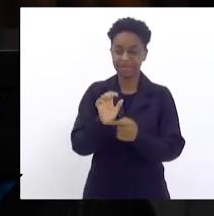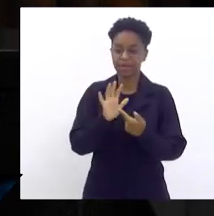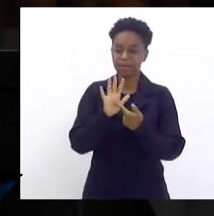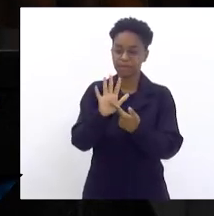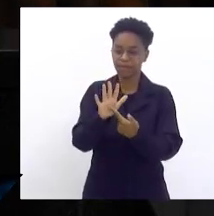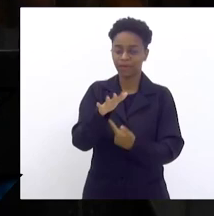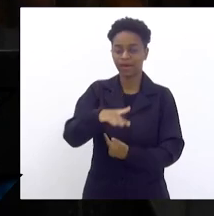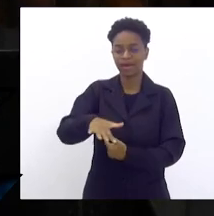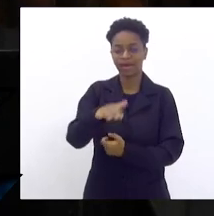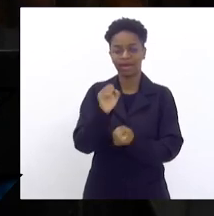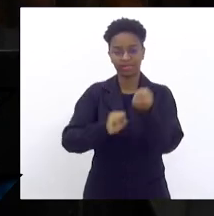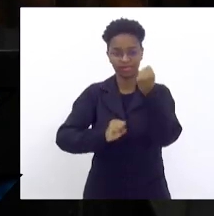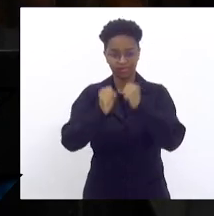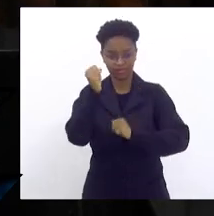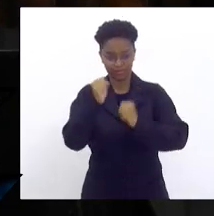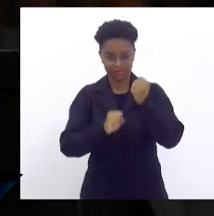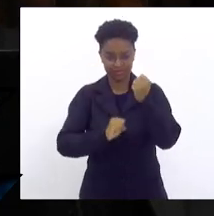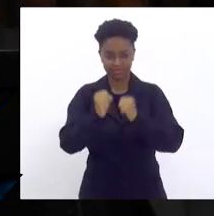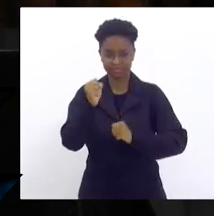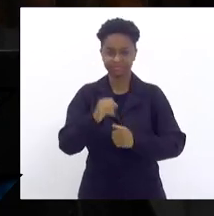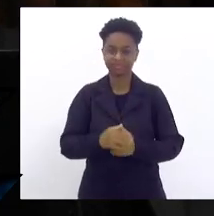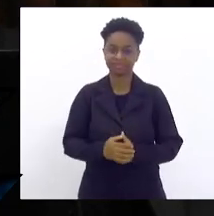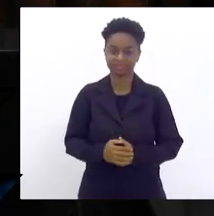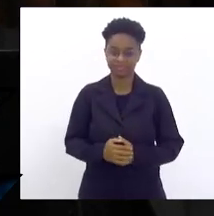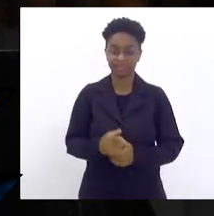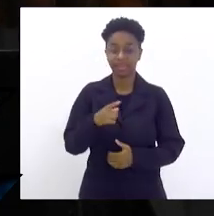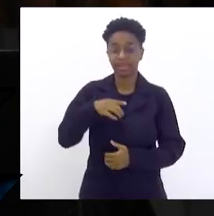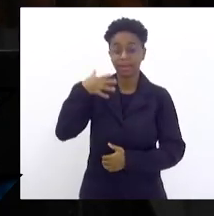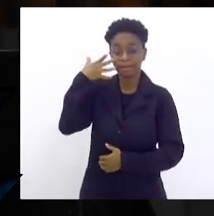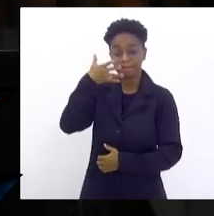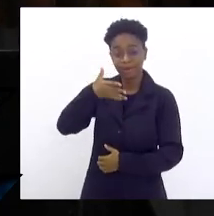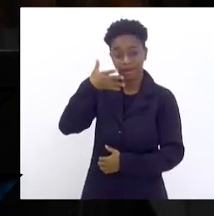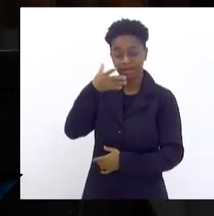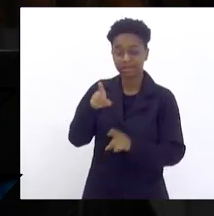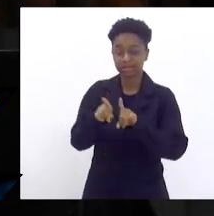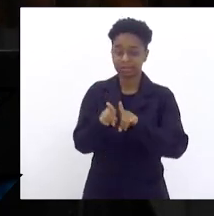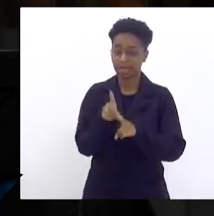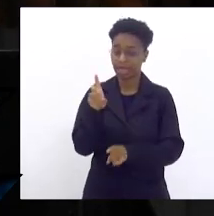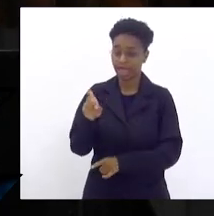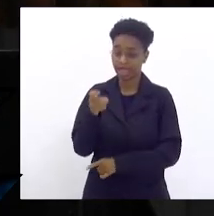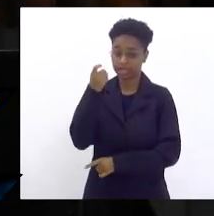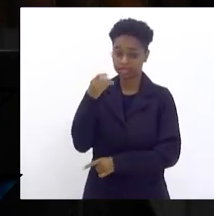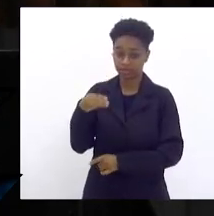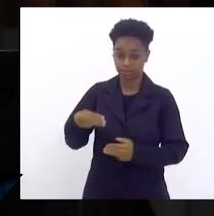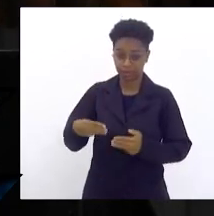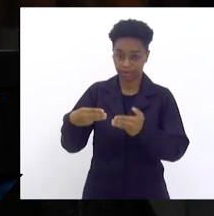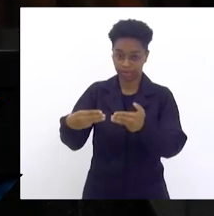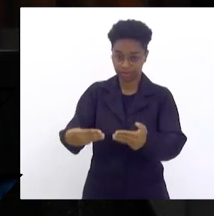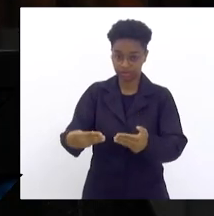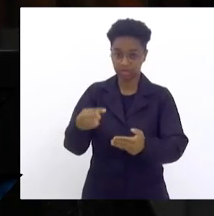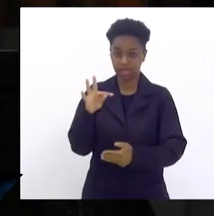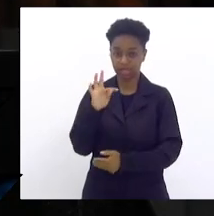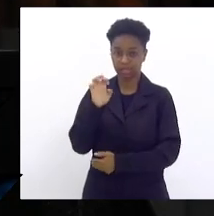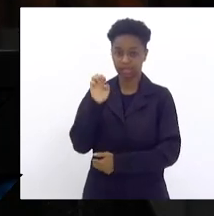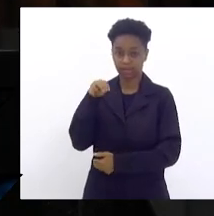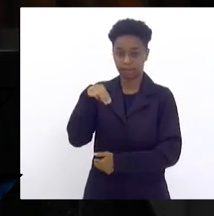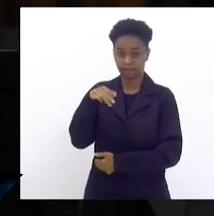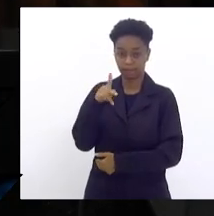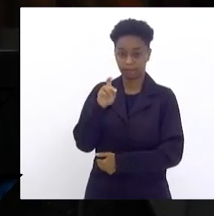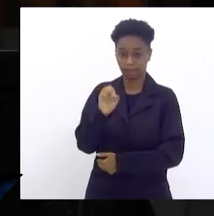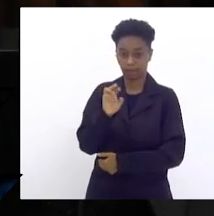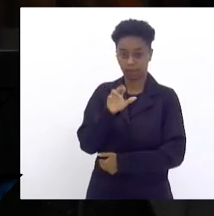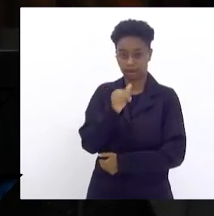da Saúde, com a palestra do ex-ministro Temporão, audiência